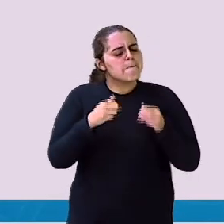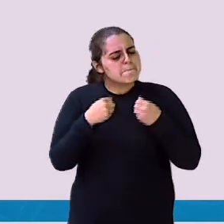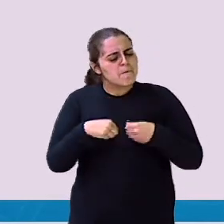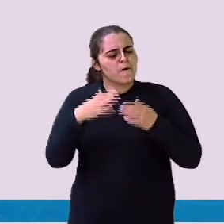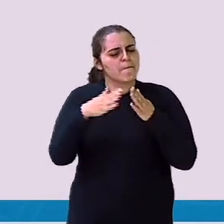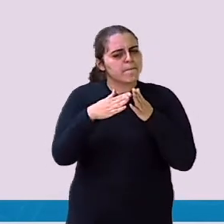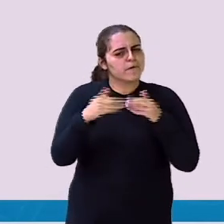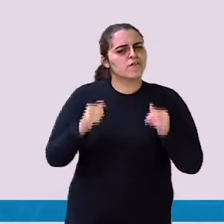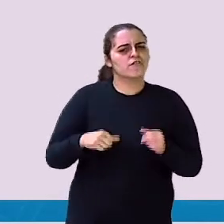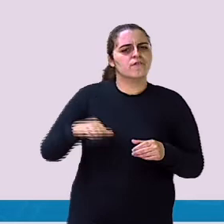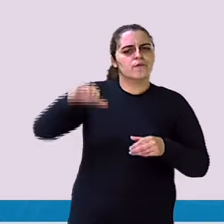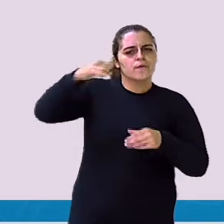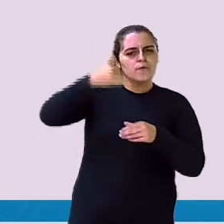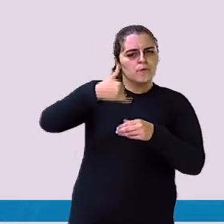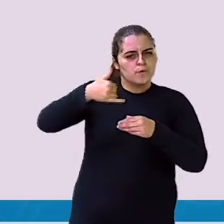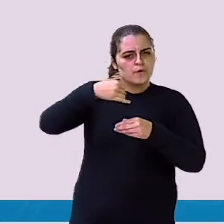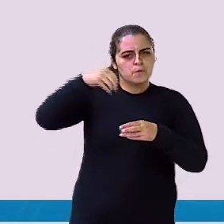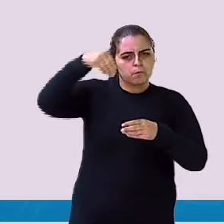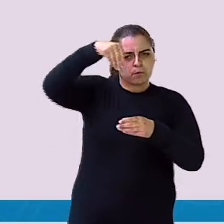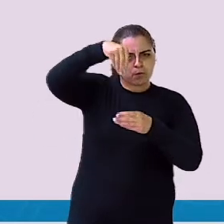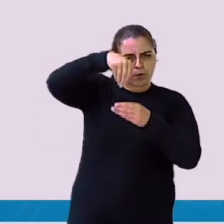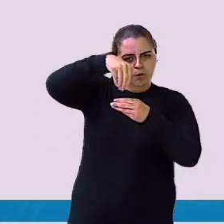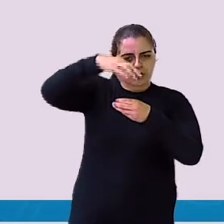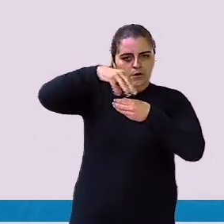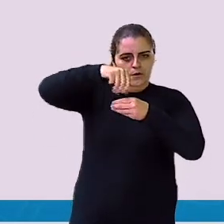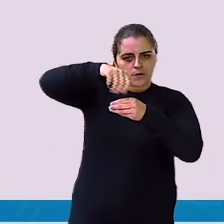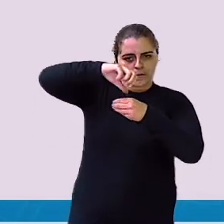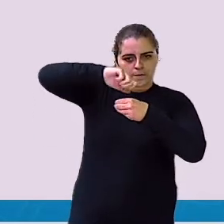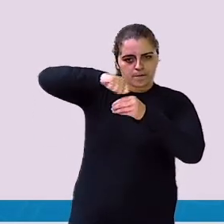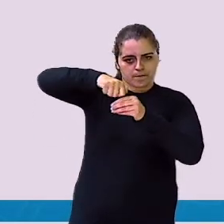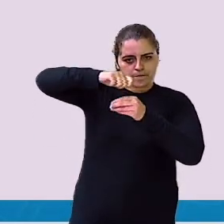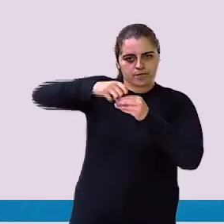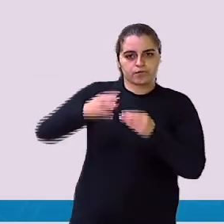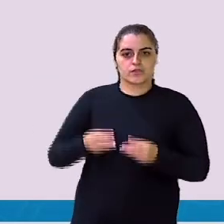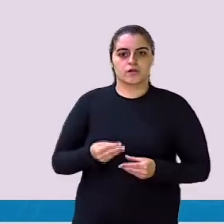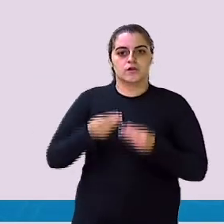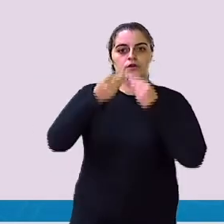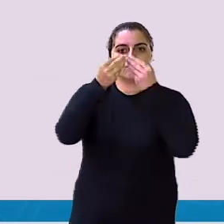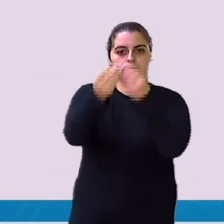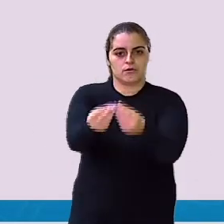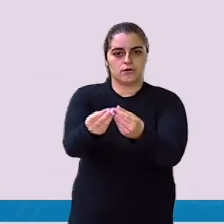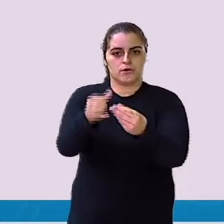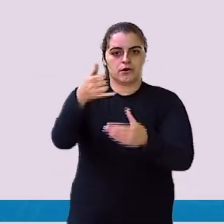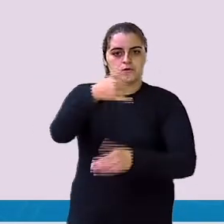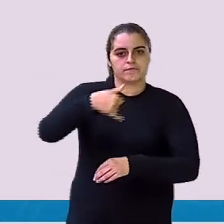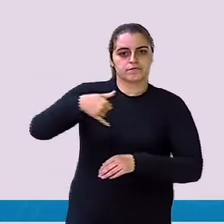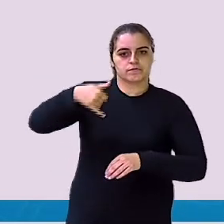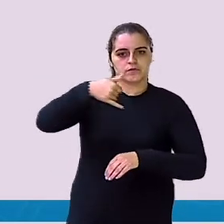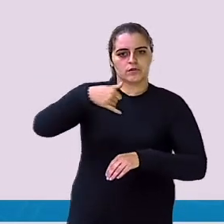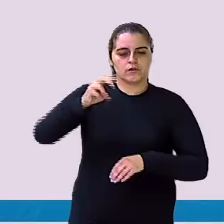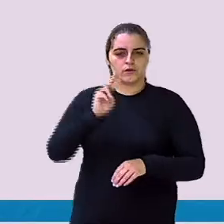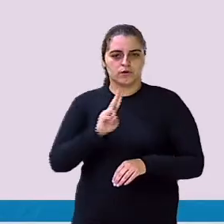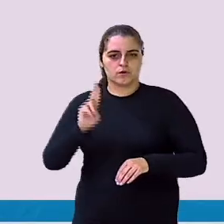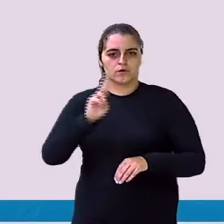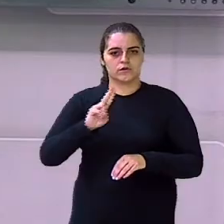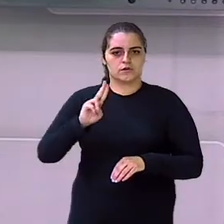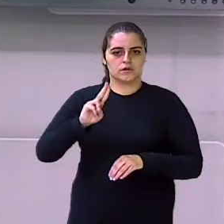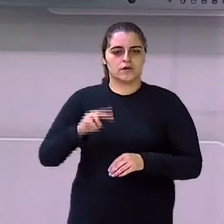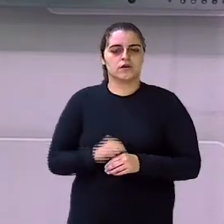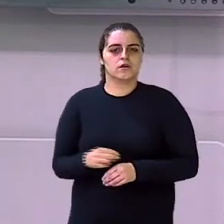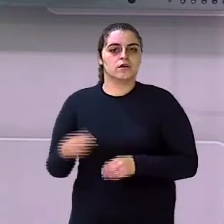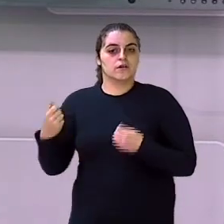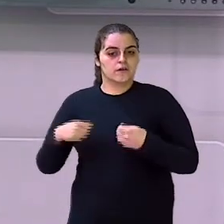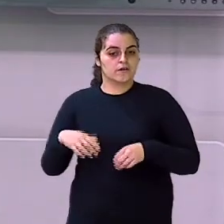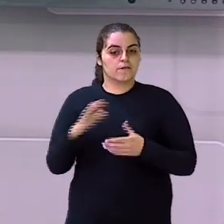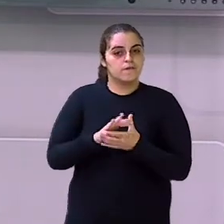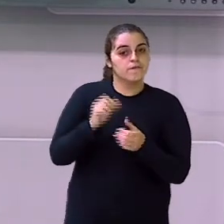óleo Numa garrafa De refrigerante vazia Fechar E doar Porque esse óleo Não vai pro meio ambiente E ainda vai